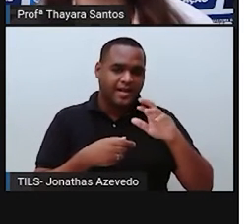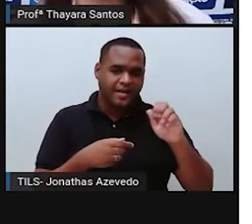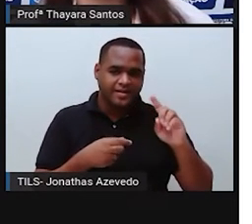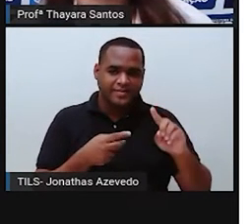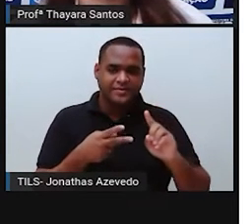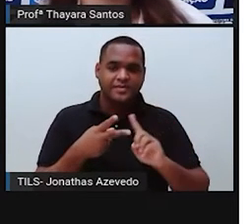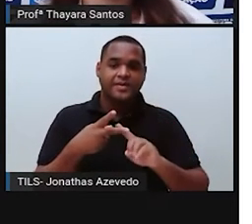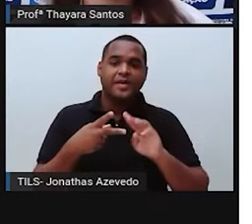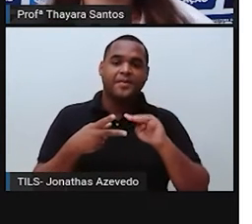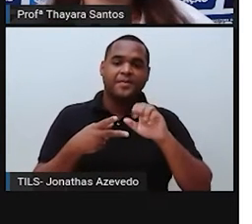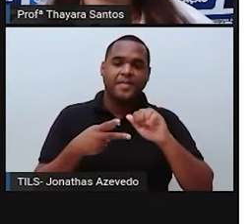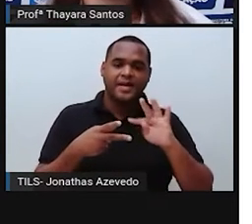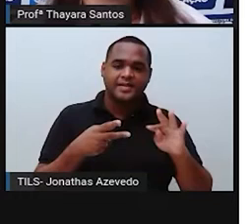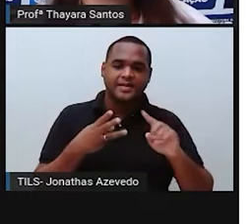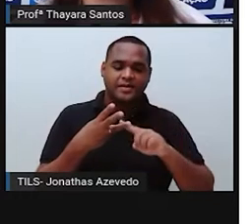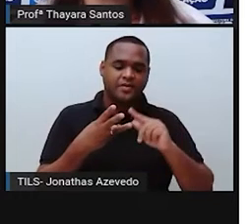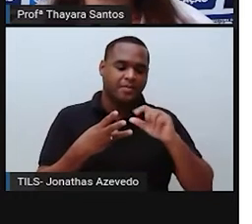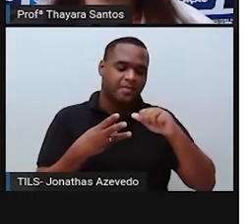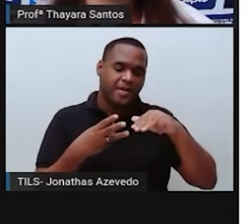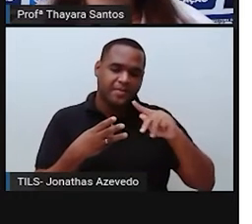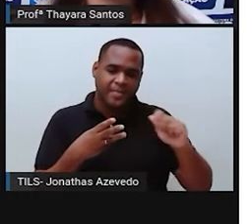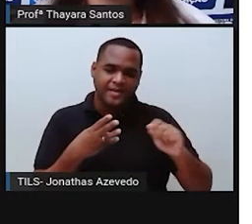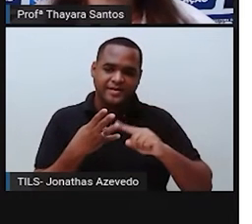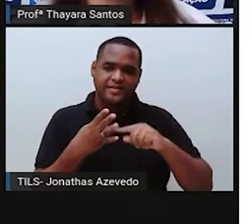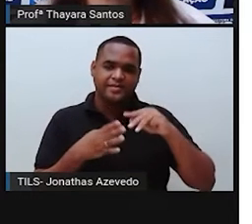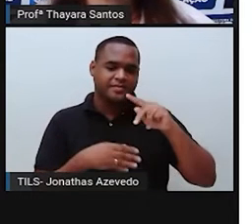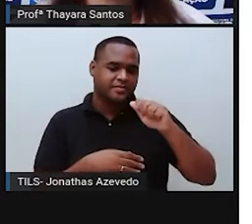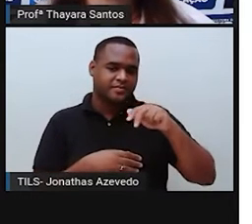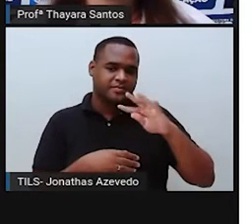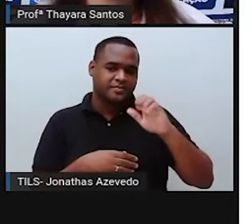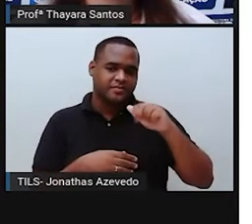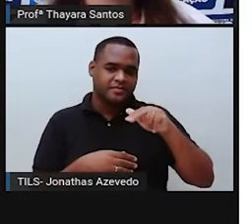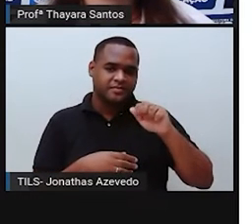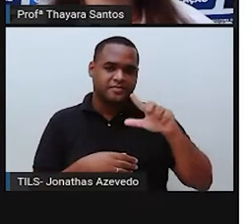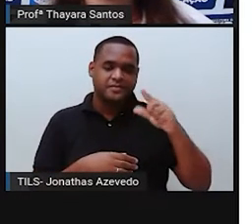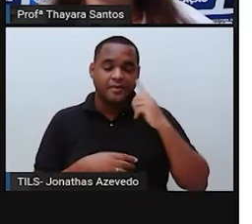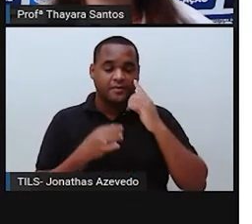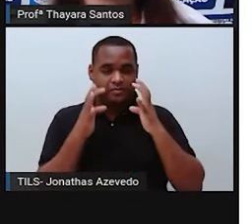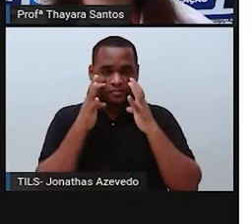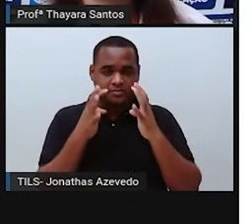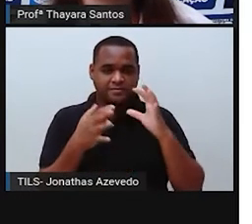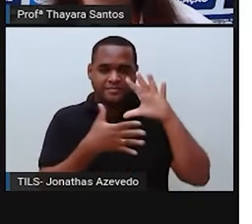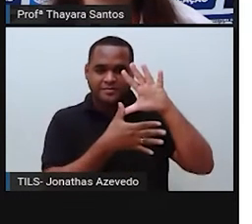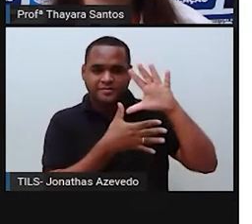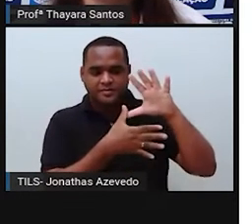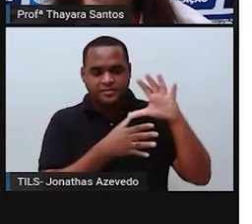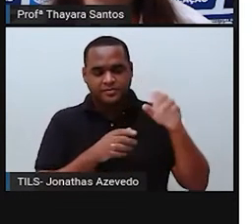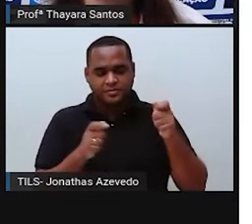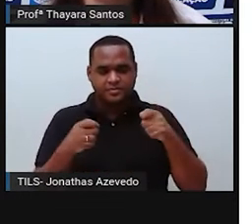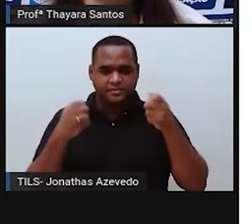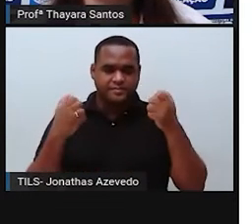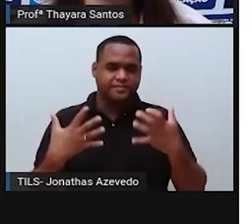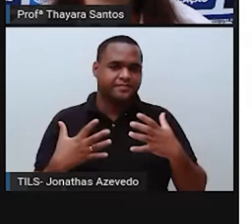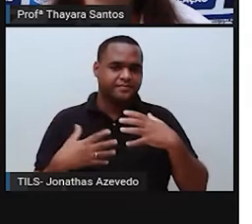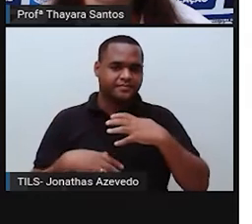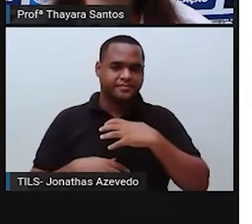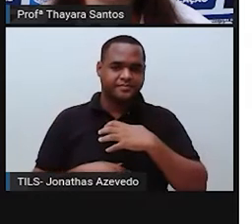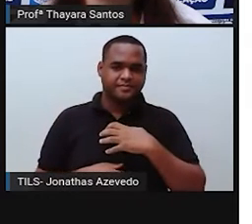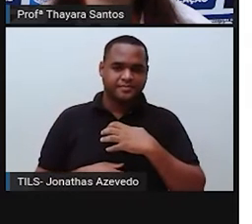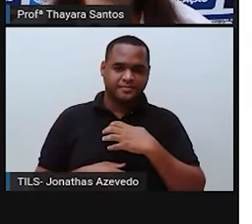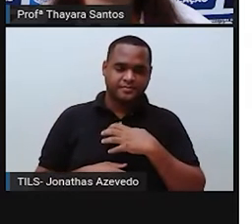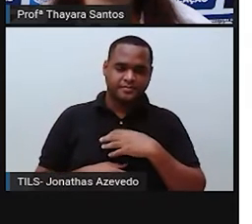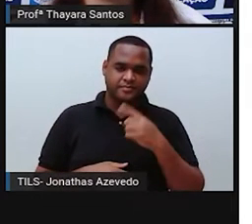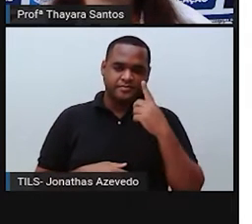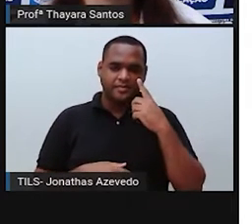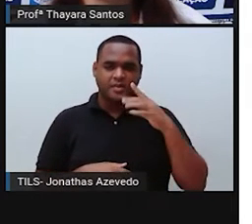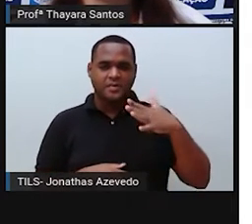Mata Atlântica, o Pampa e o Pantanal. E se vocês prestarem atenção aí no mapa, a Bahia está mais ou menos nessa